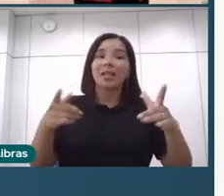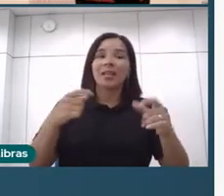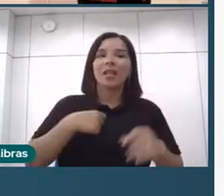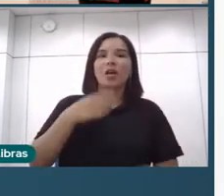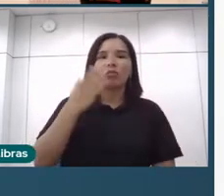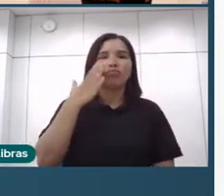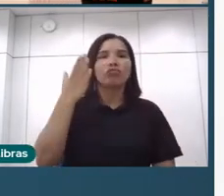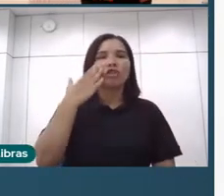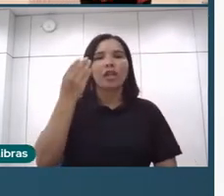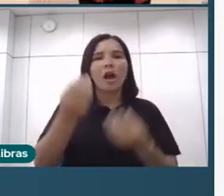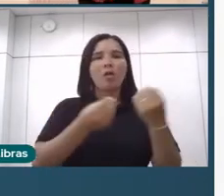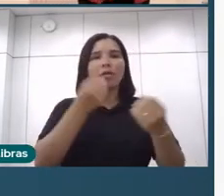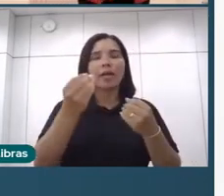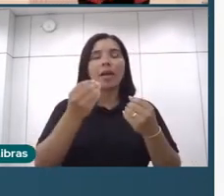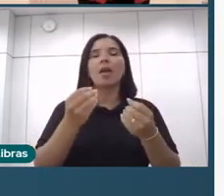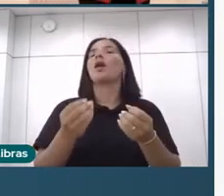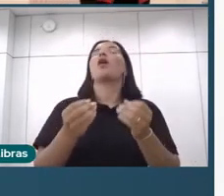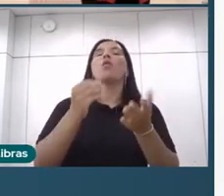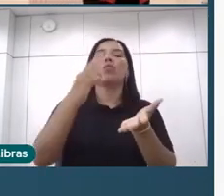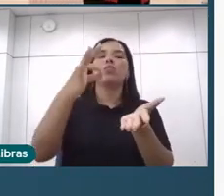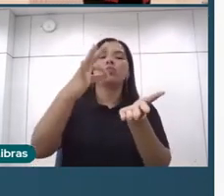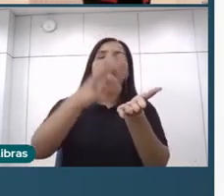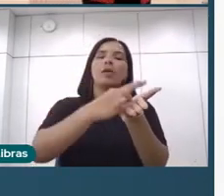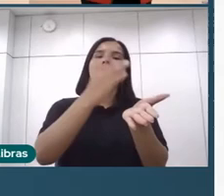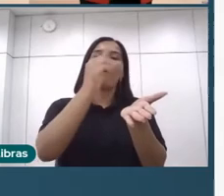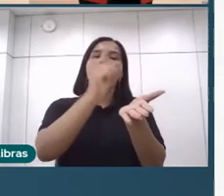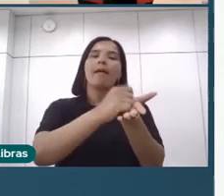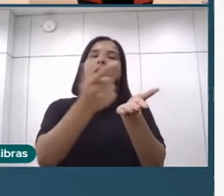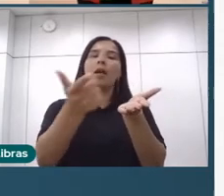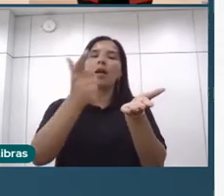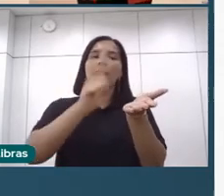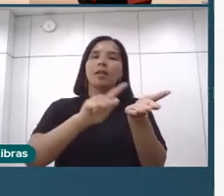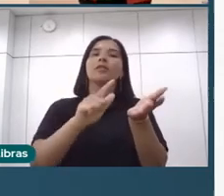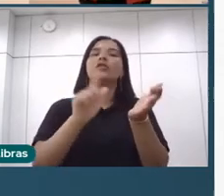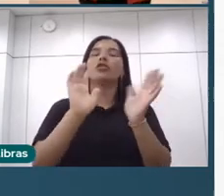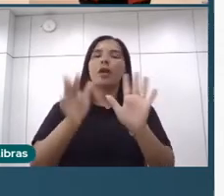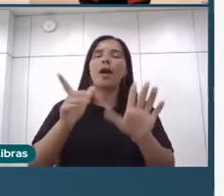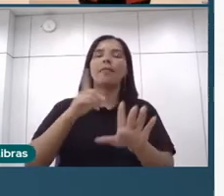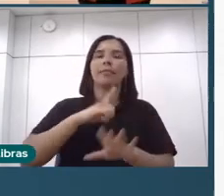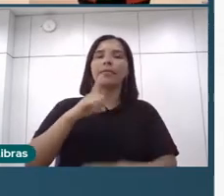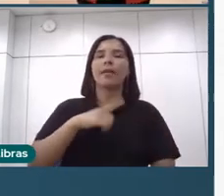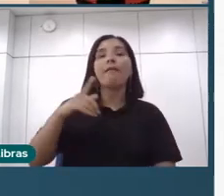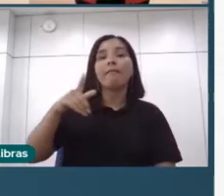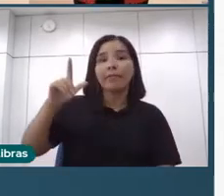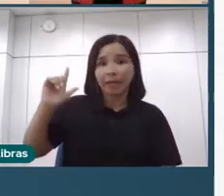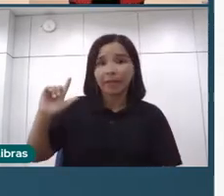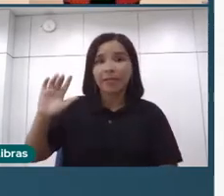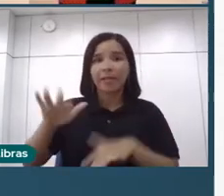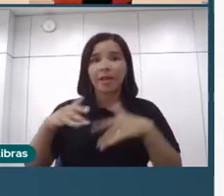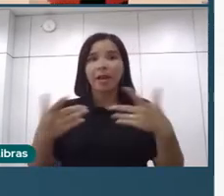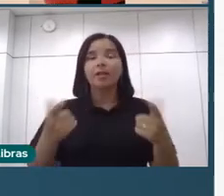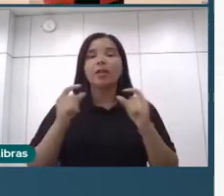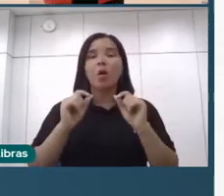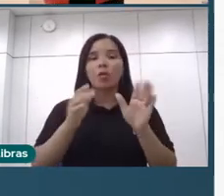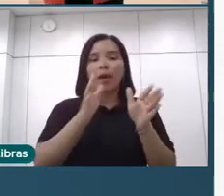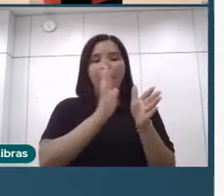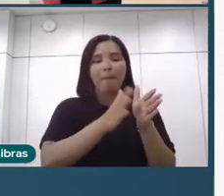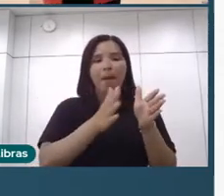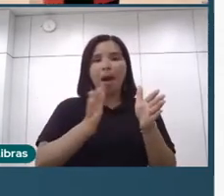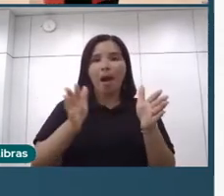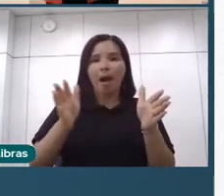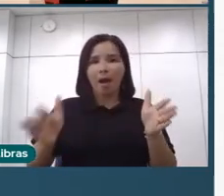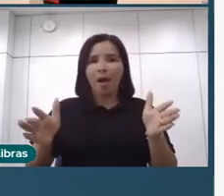comando recente, um recadastramento, né, que é uma discussão que a gente já teve, a gente também está num processo, esses dados são